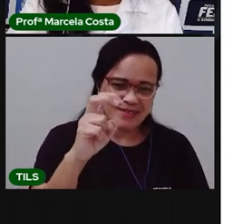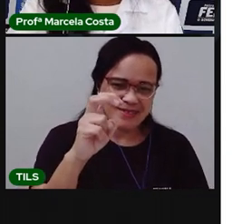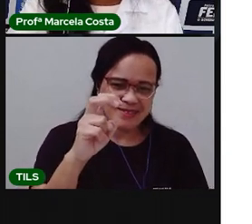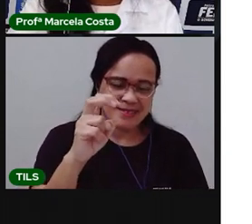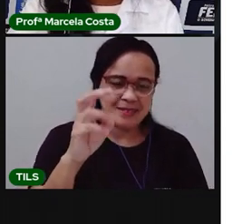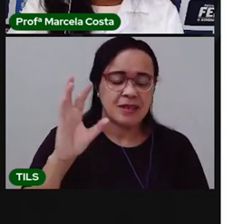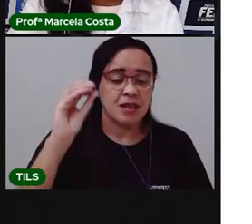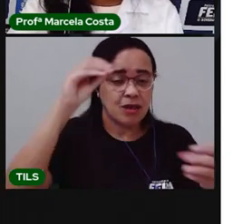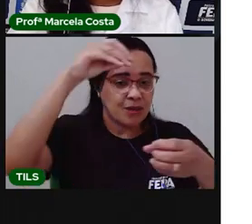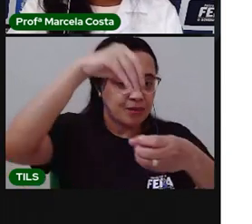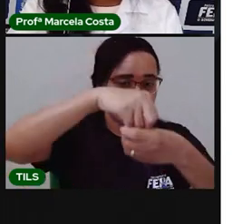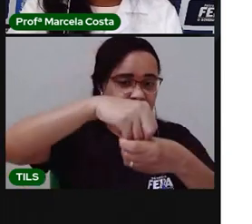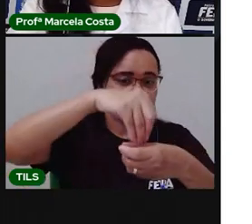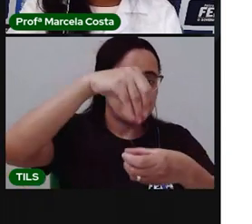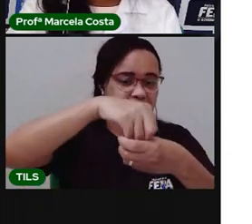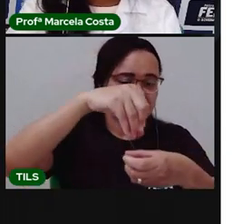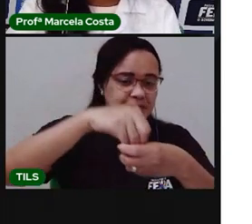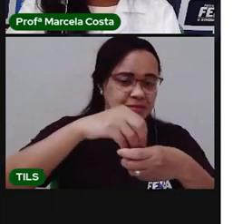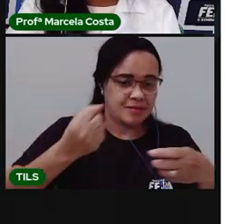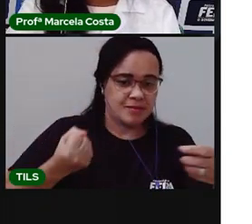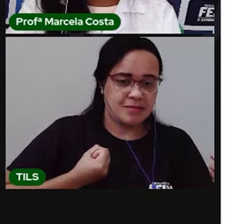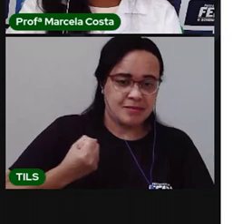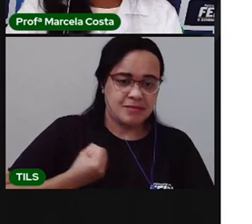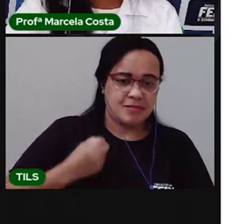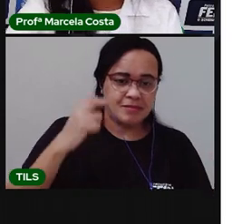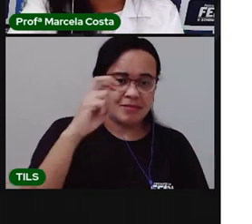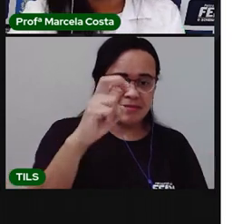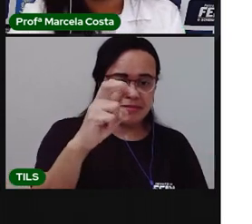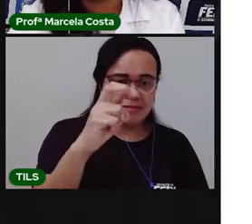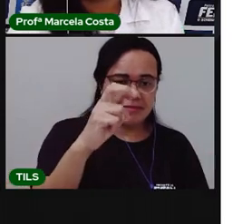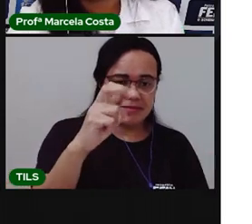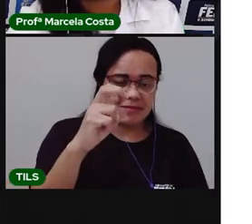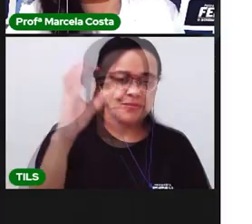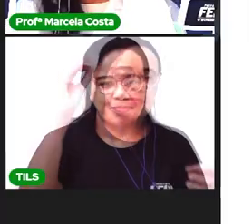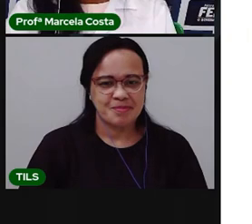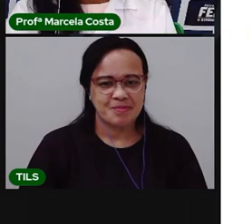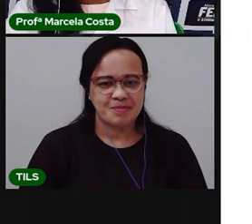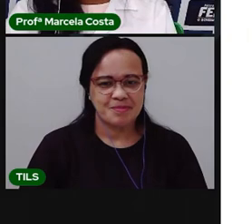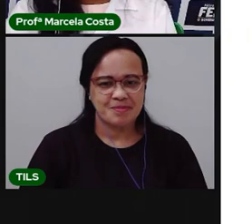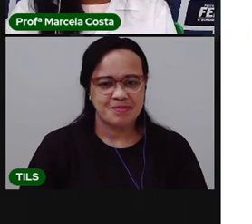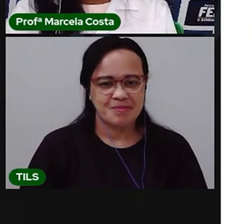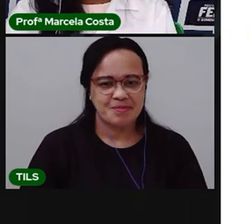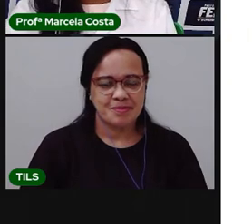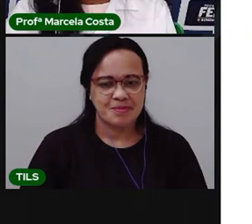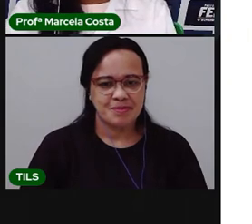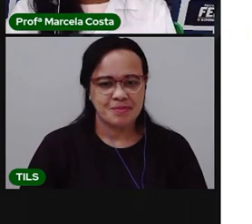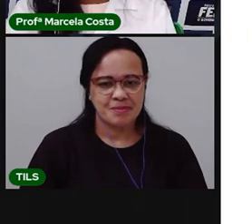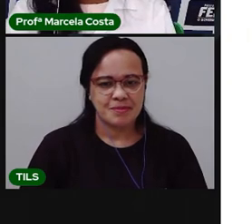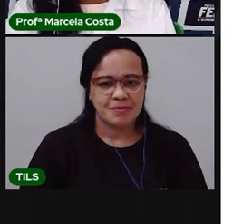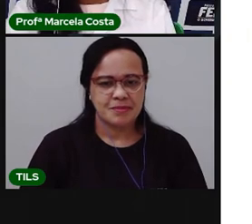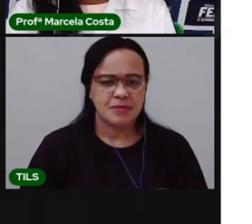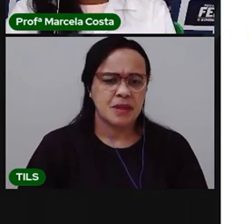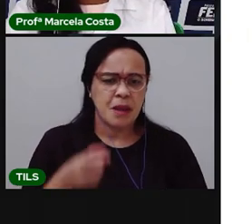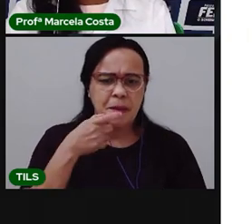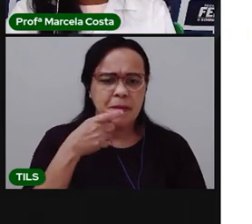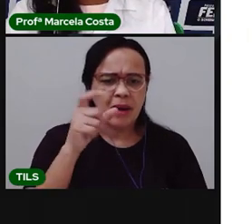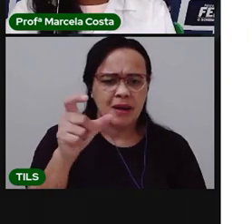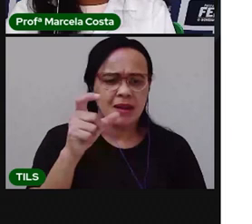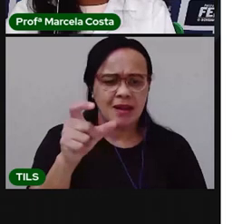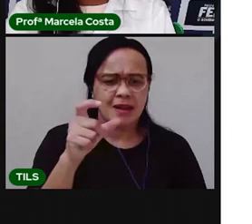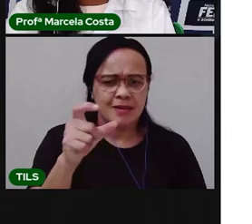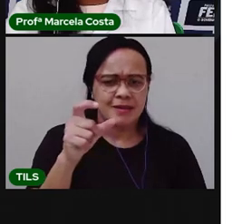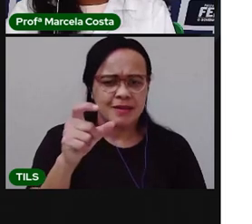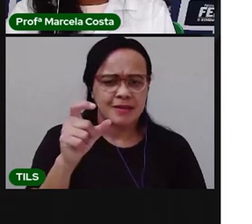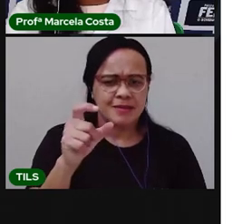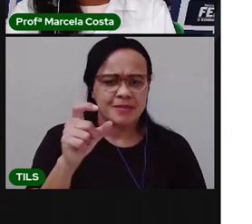Coloca o número cinco nesse espaço, nessa última coluna. E essa palavra aqui? Palavra?